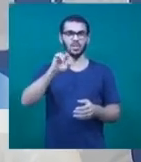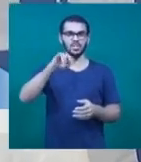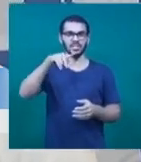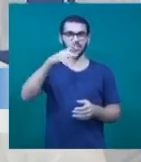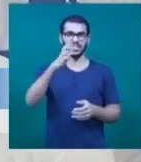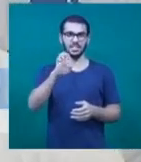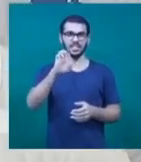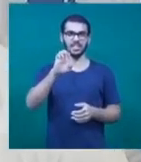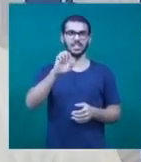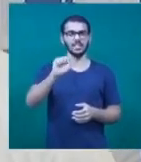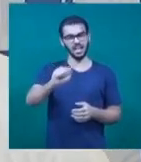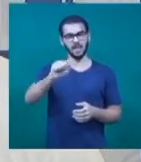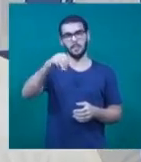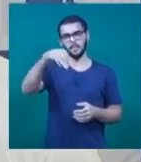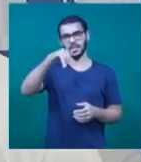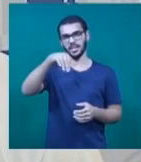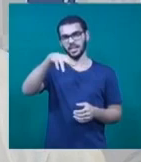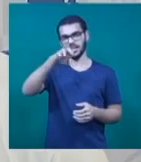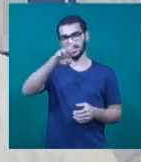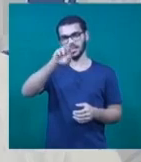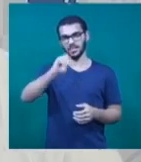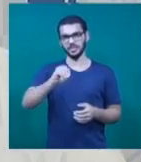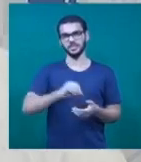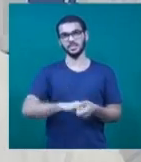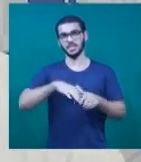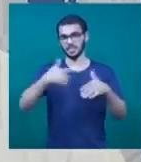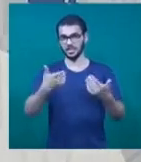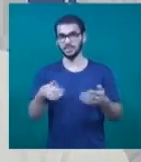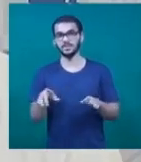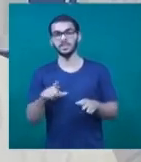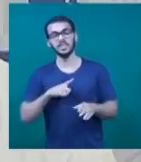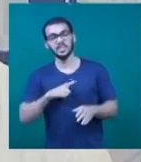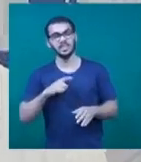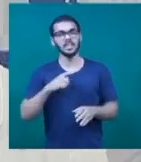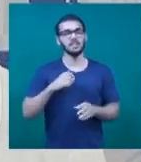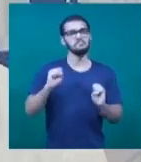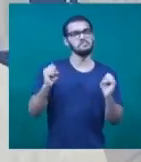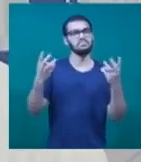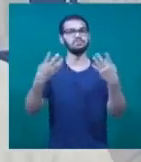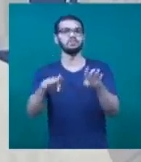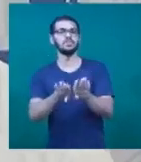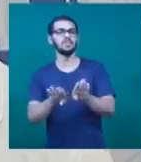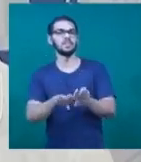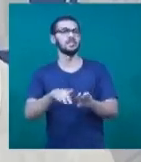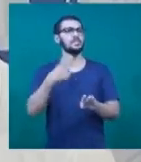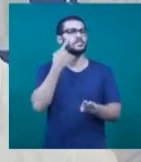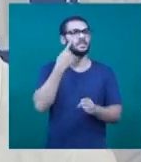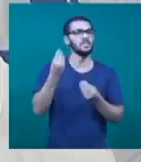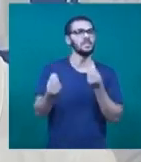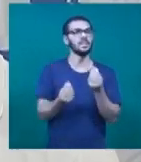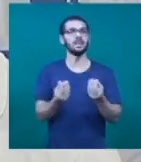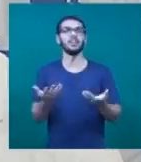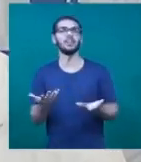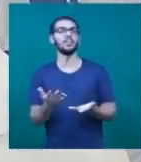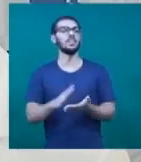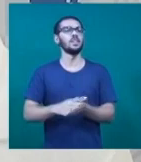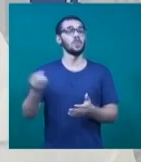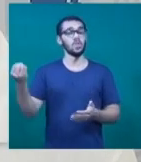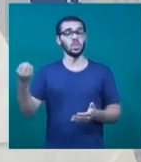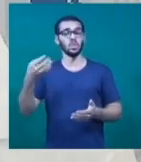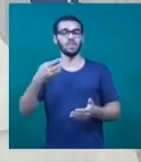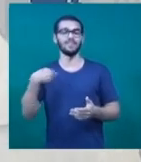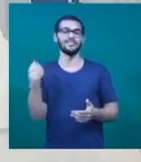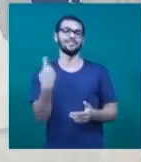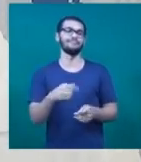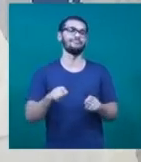alta no cenário. E é um showzaço. Além do show, a gente vai falar também algumas novidades que a gente pretende